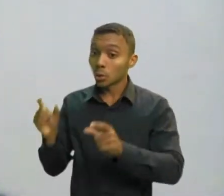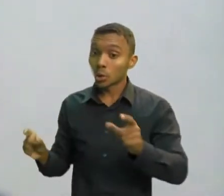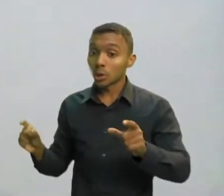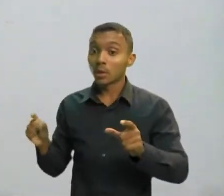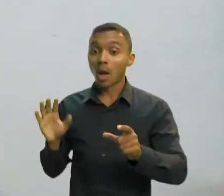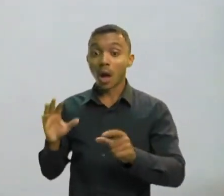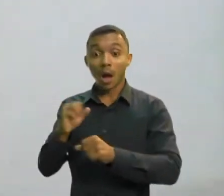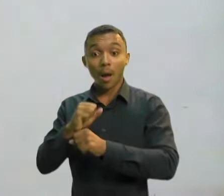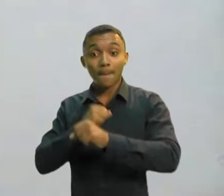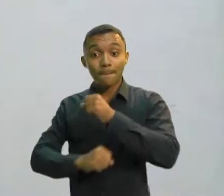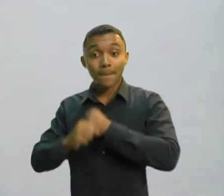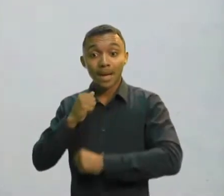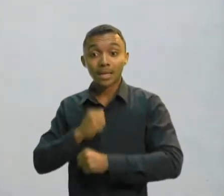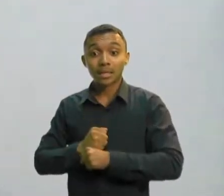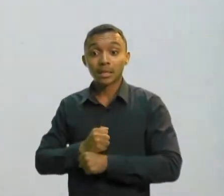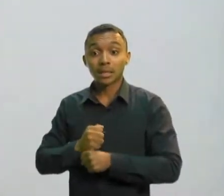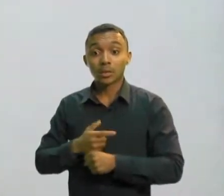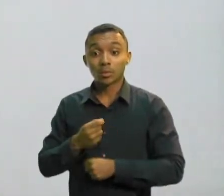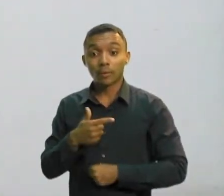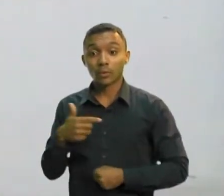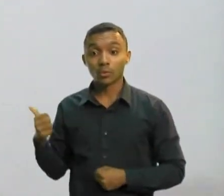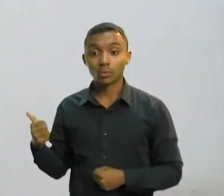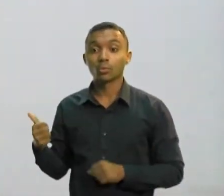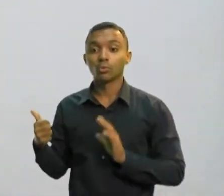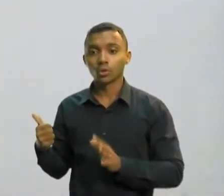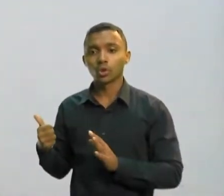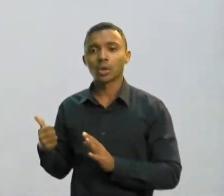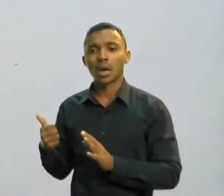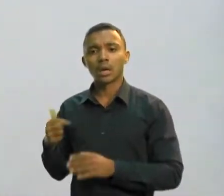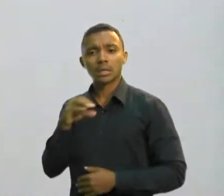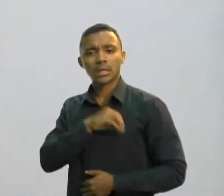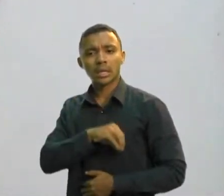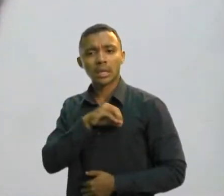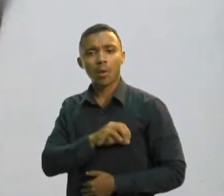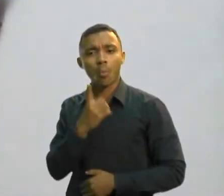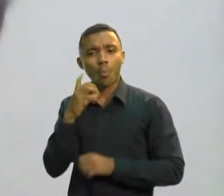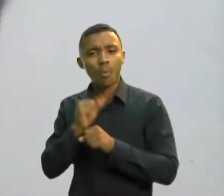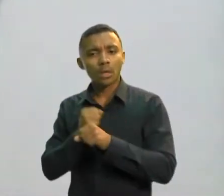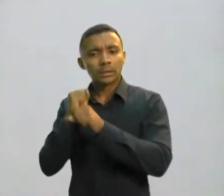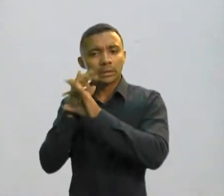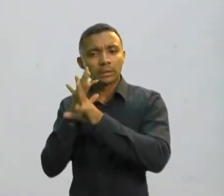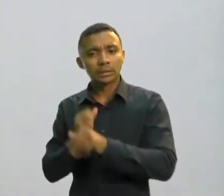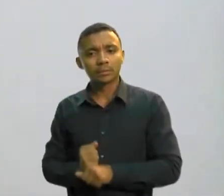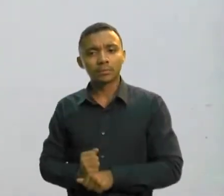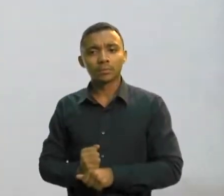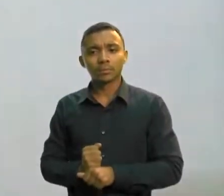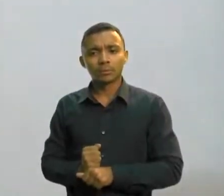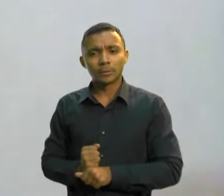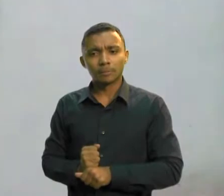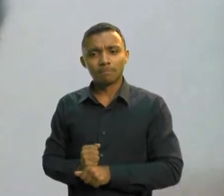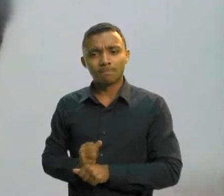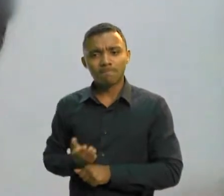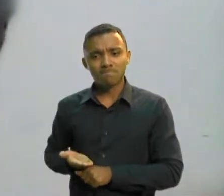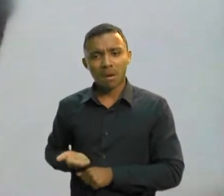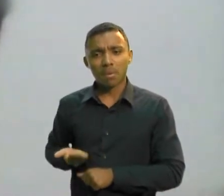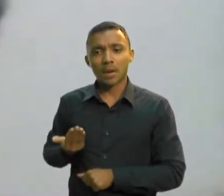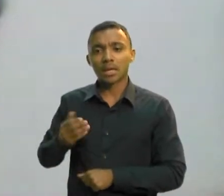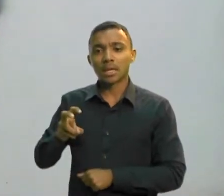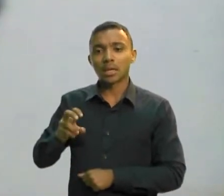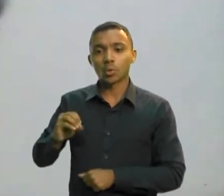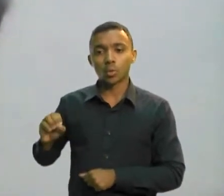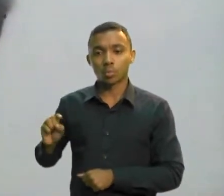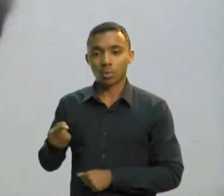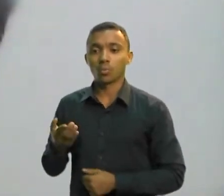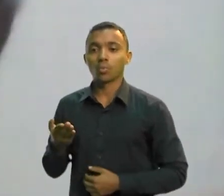receberam rendimentos tributáveis acima de R$ 28.559,70. Também